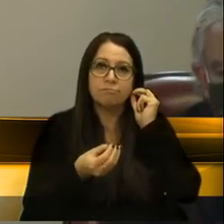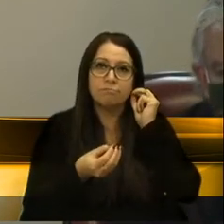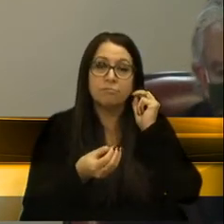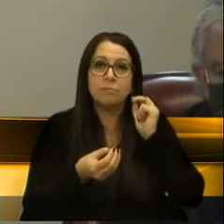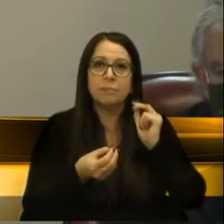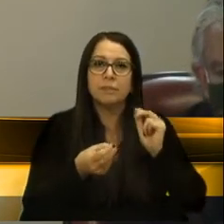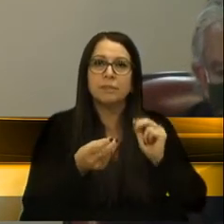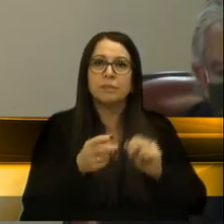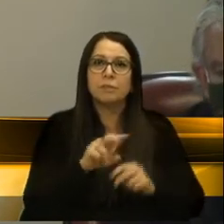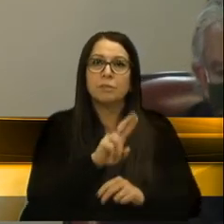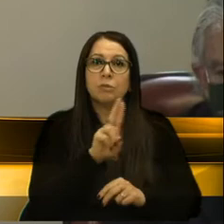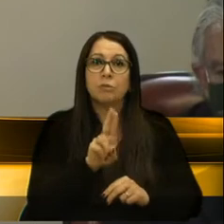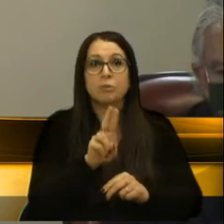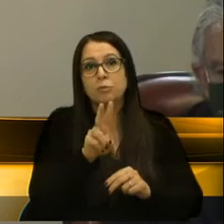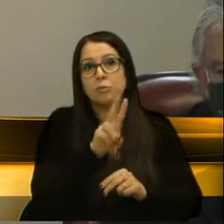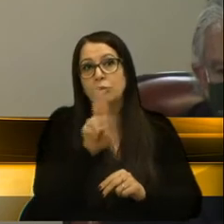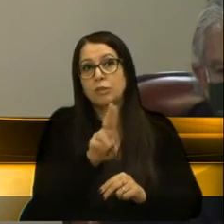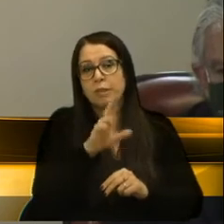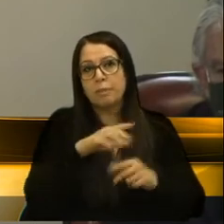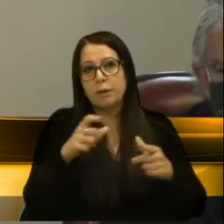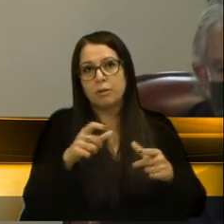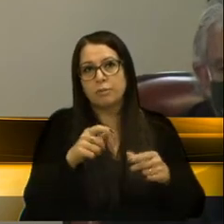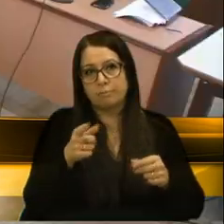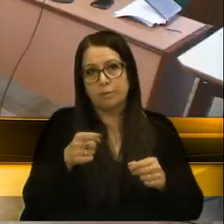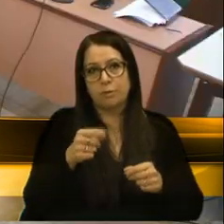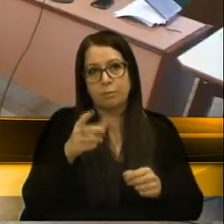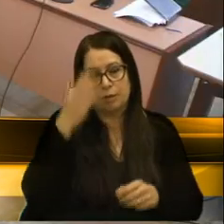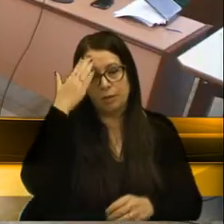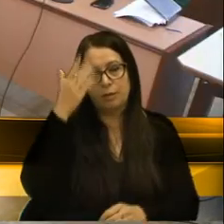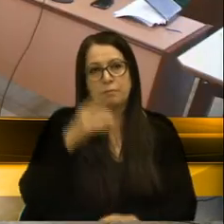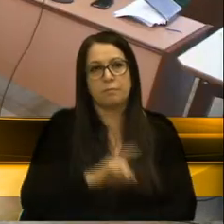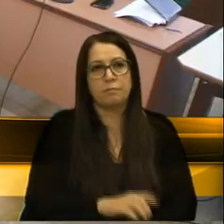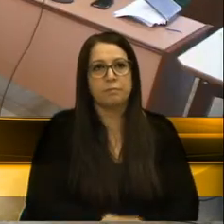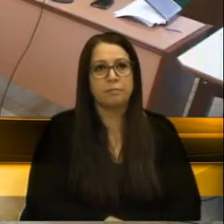resolutividade maior nesse caso. Muito obrigada. Era isso, presidente.